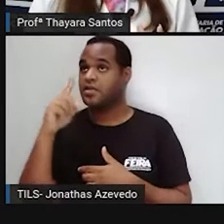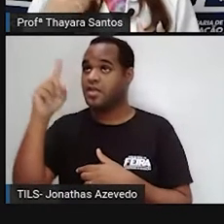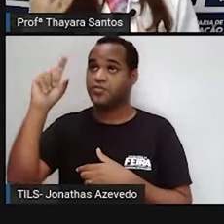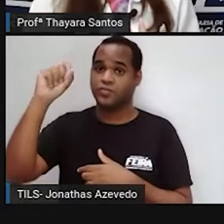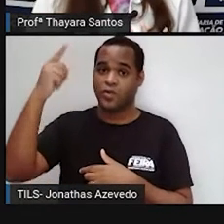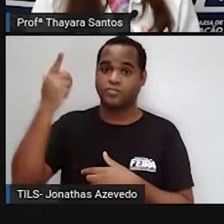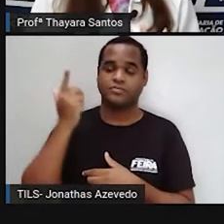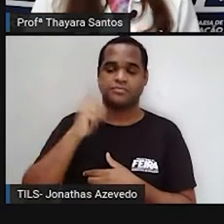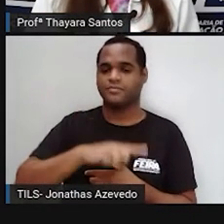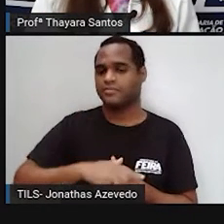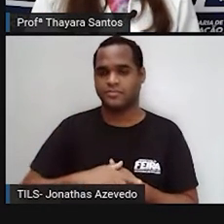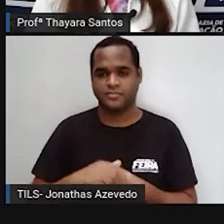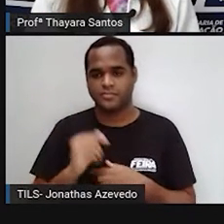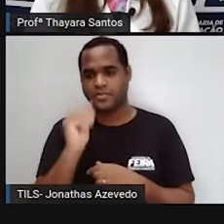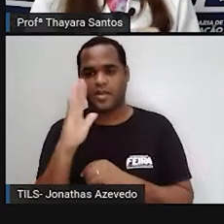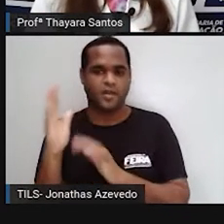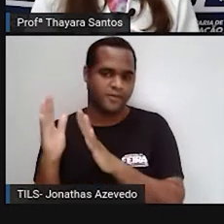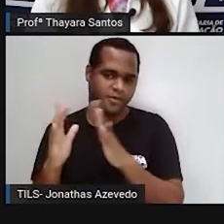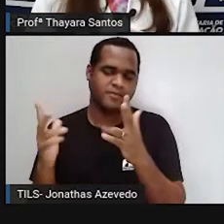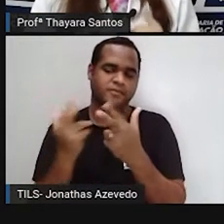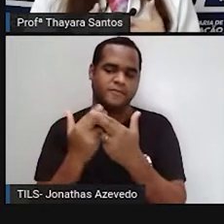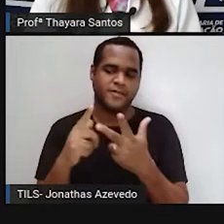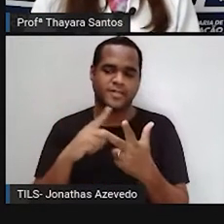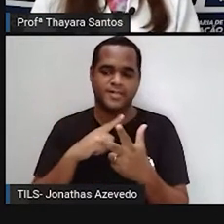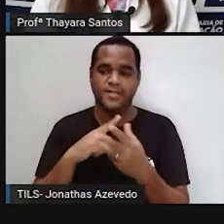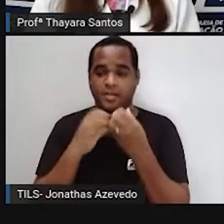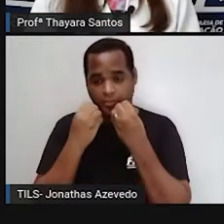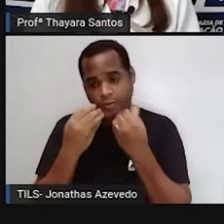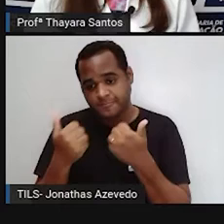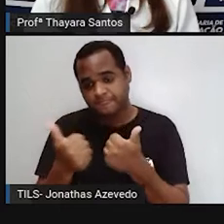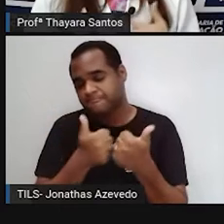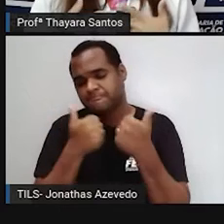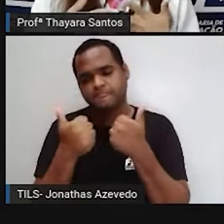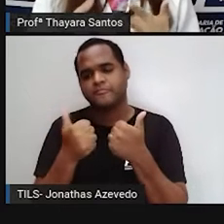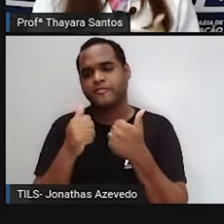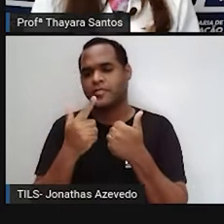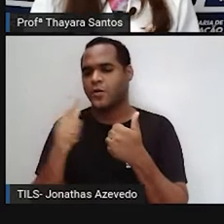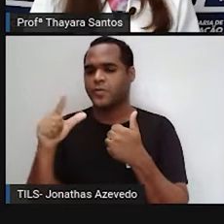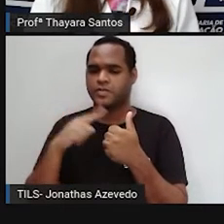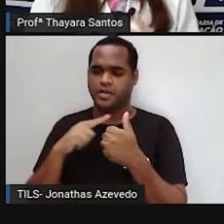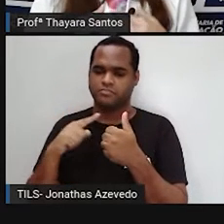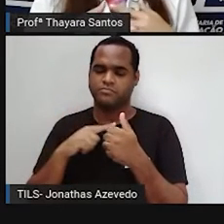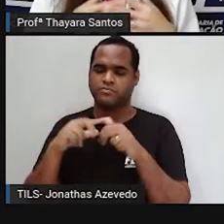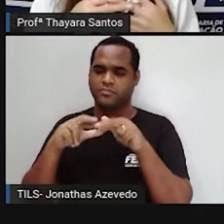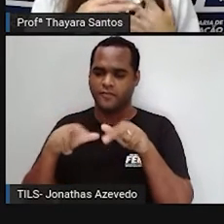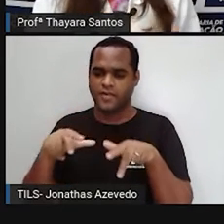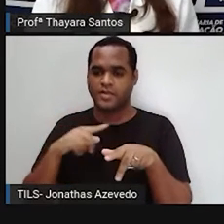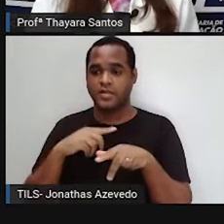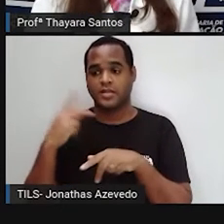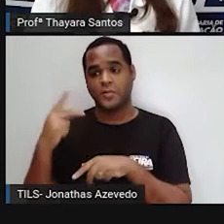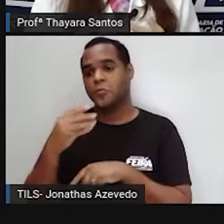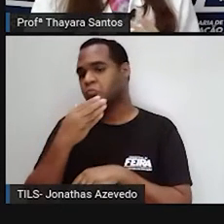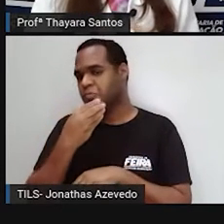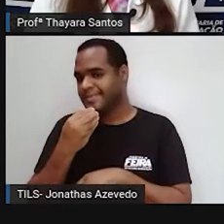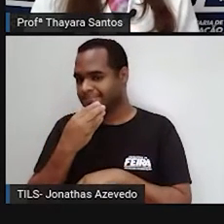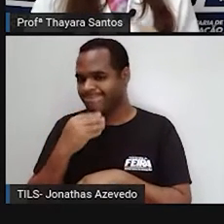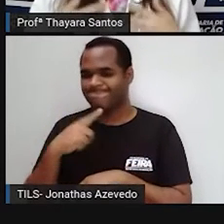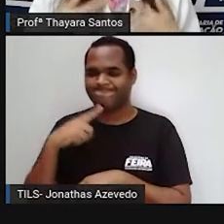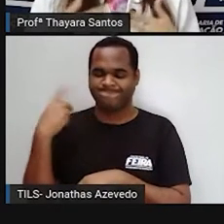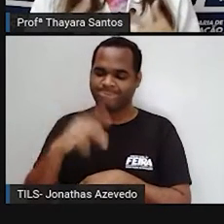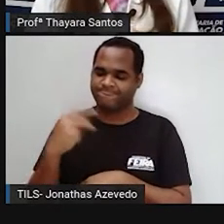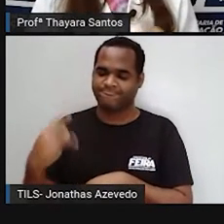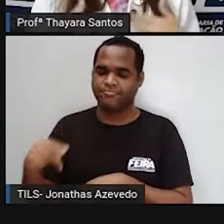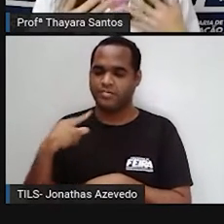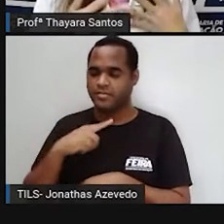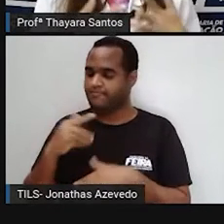libera, principalmente para as plantas. Então ele é benéfico. Só que nos últimos tempos, por causa da ação humana, a gente tem tido